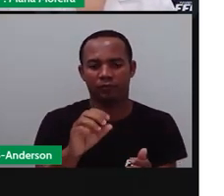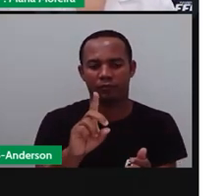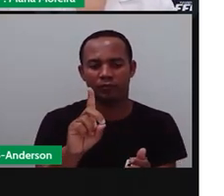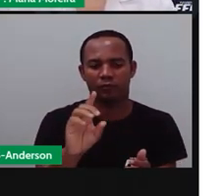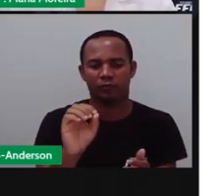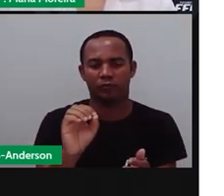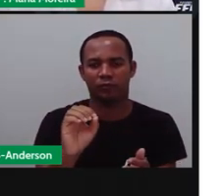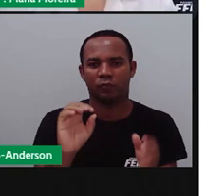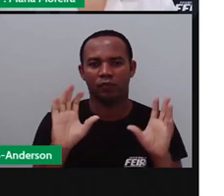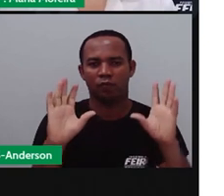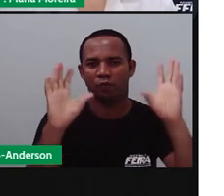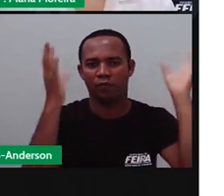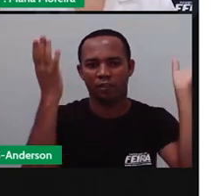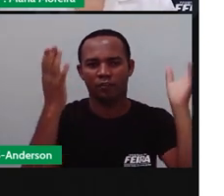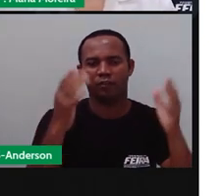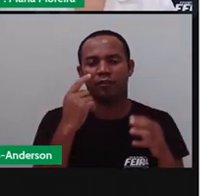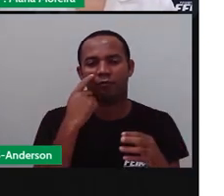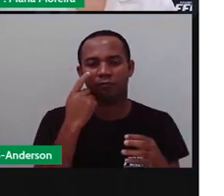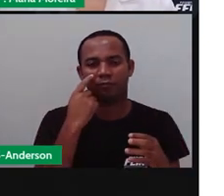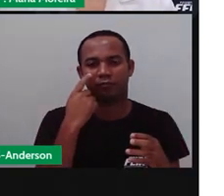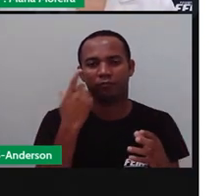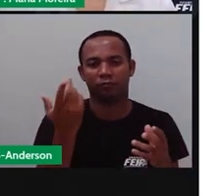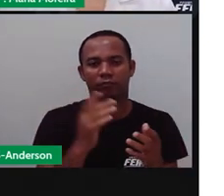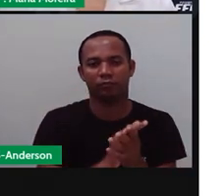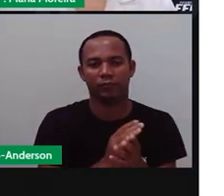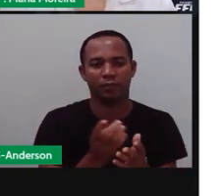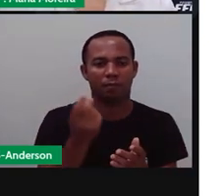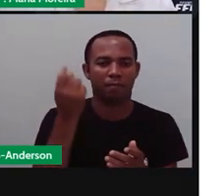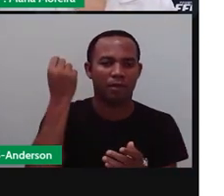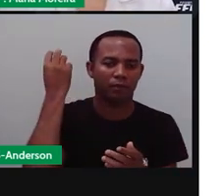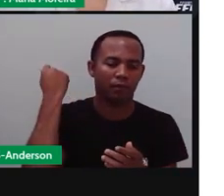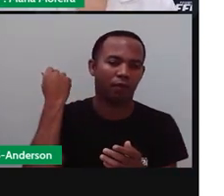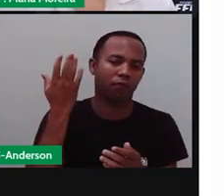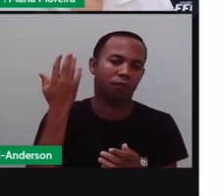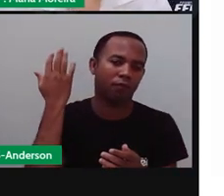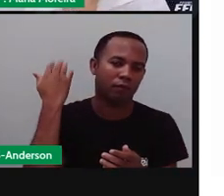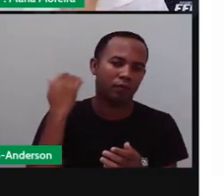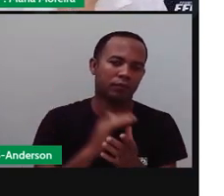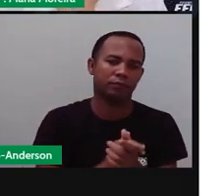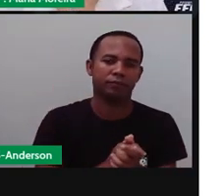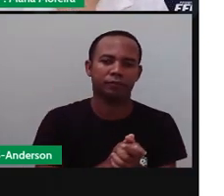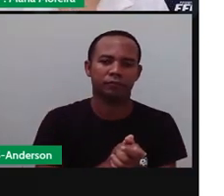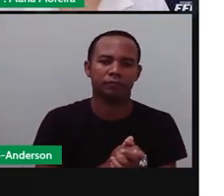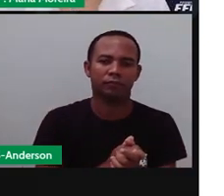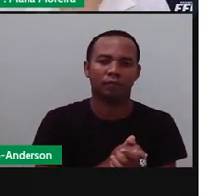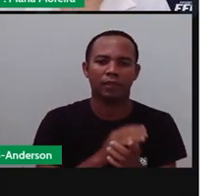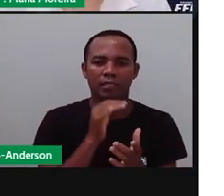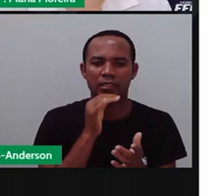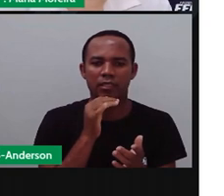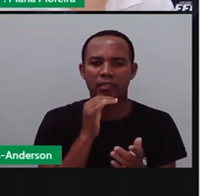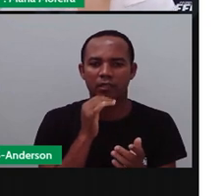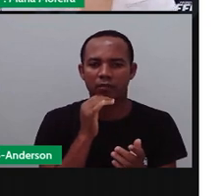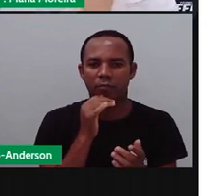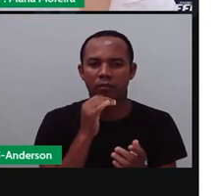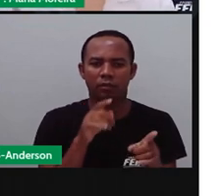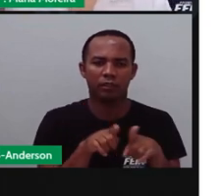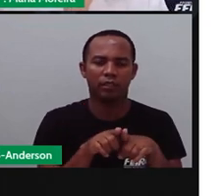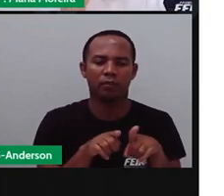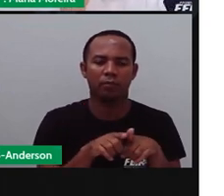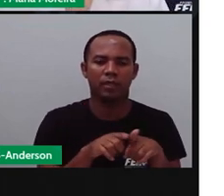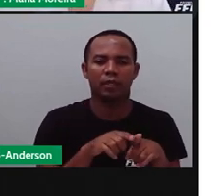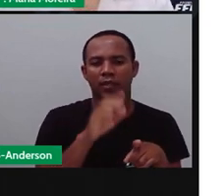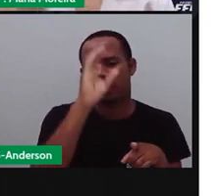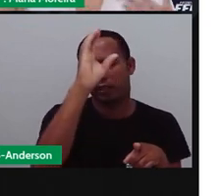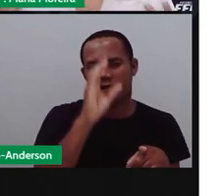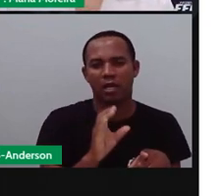como festa das primícias ou do tabernáculo. E aí, também, Tanto os católicos como os